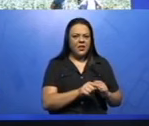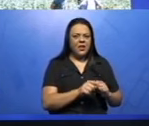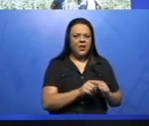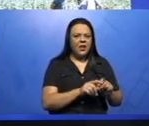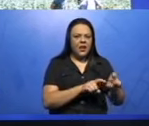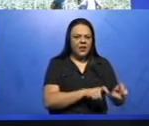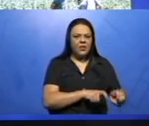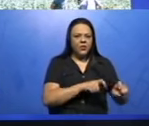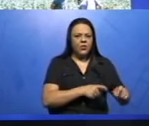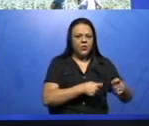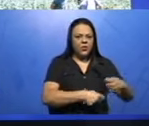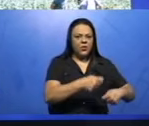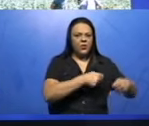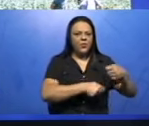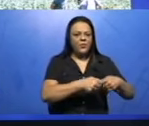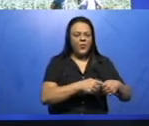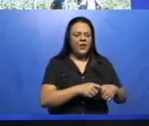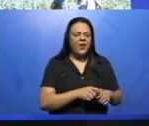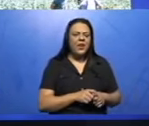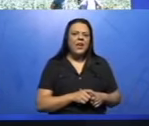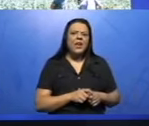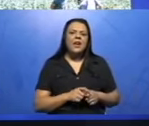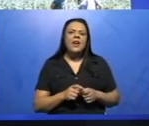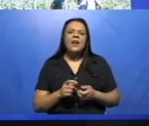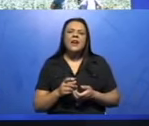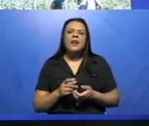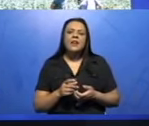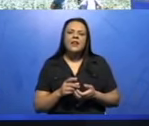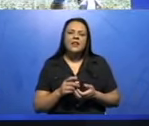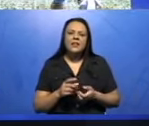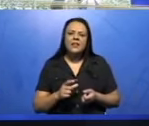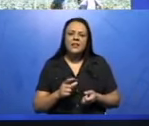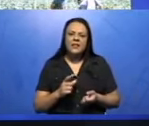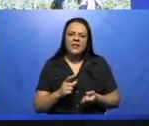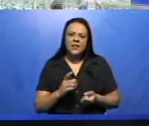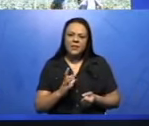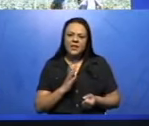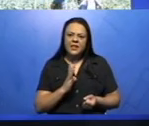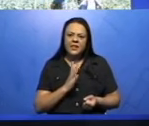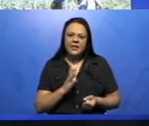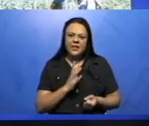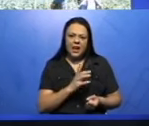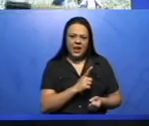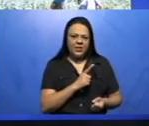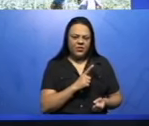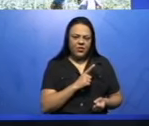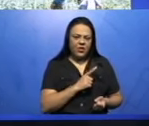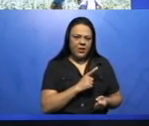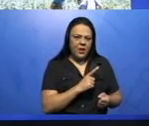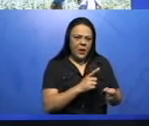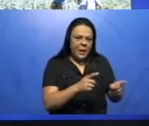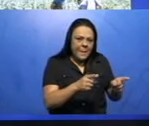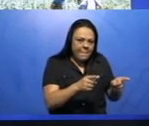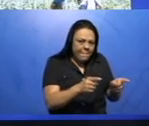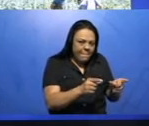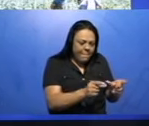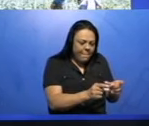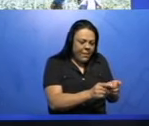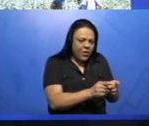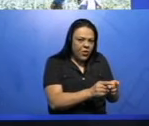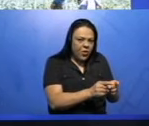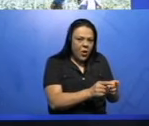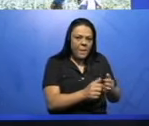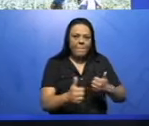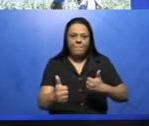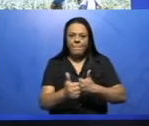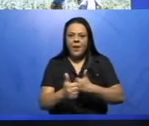produzida normalmente em cidades menores, próximas às cidades maiores, então eles produzem nas cidades mais próximas e essa produção